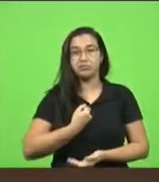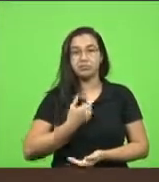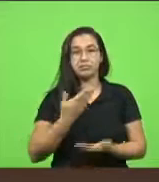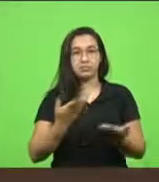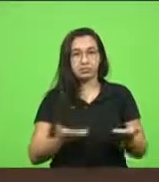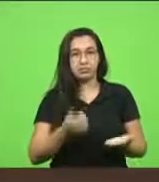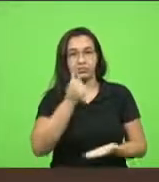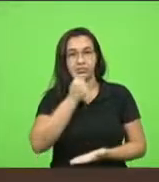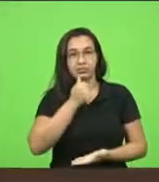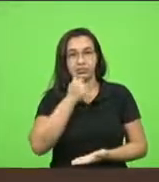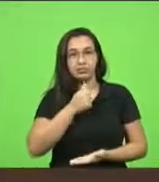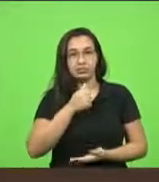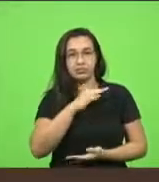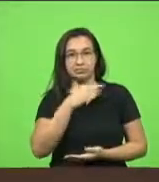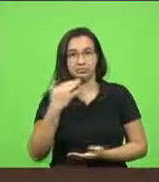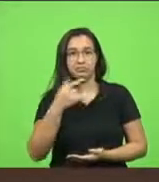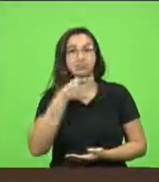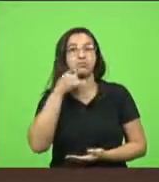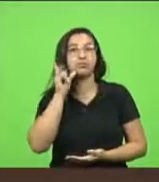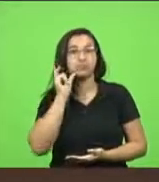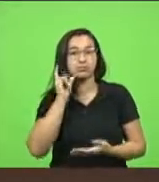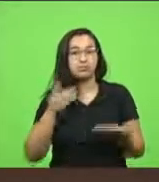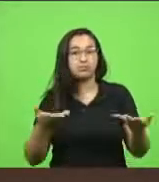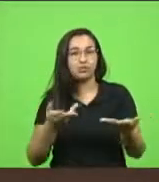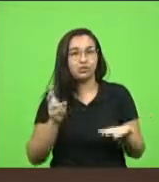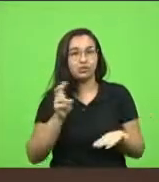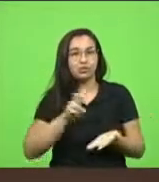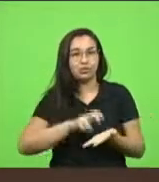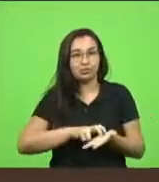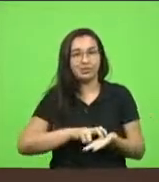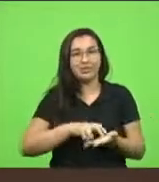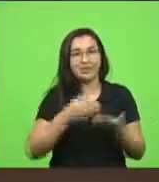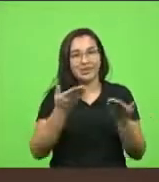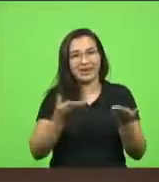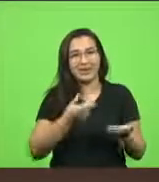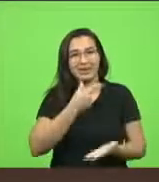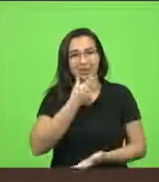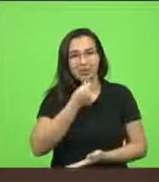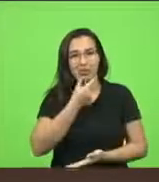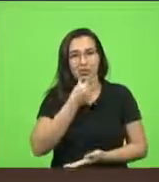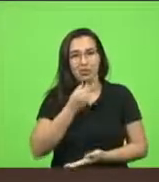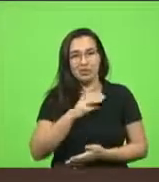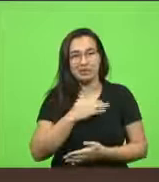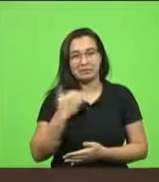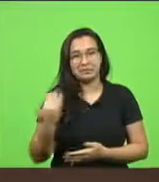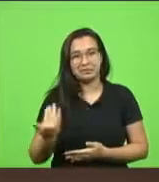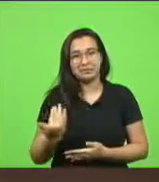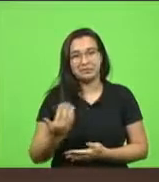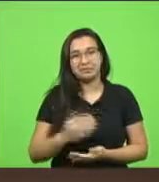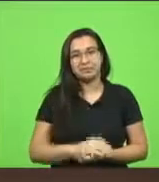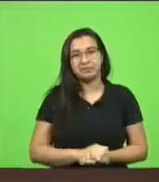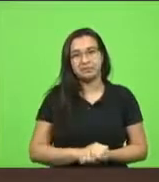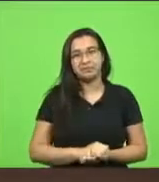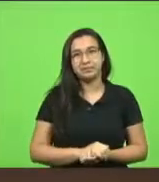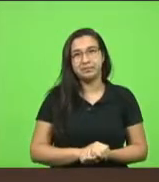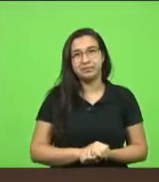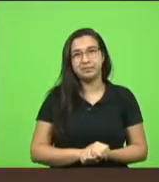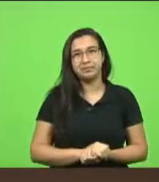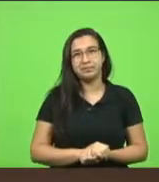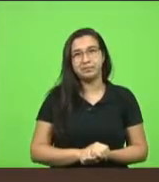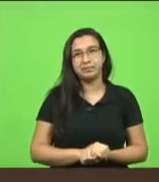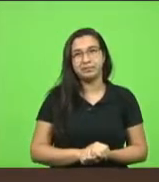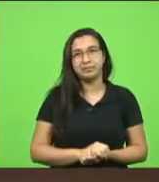ontem, ontem, e agora, pela manhã, faleceu o pastor Valdomiro. Então, eu gostaria que a casa pudesse mandar um